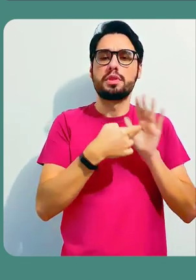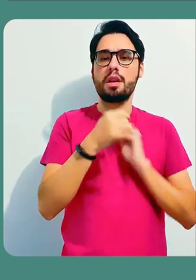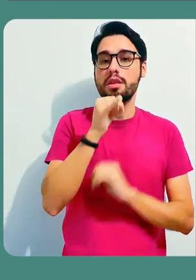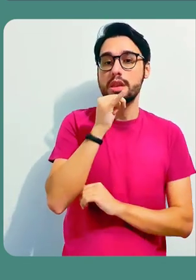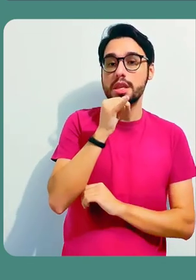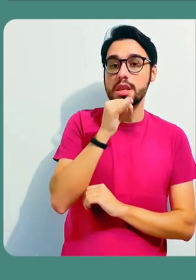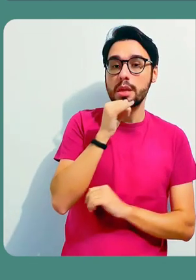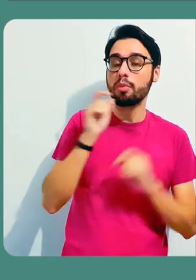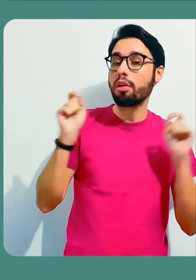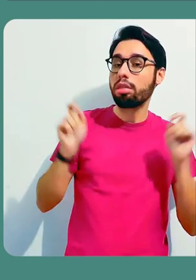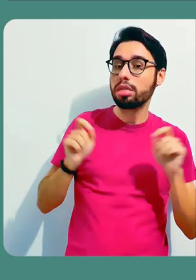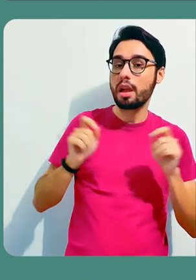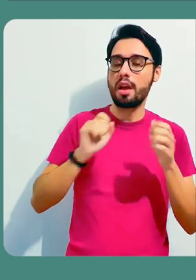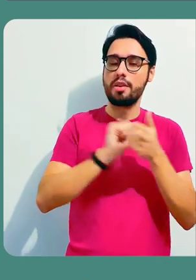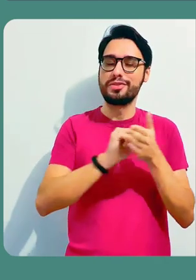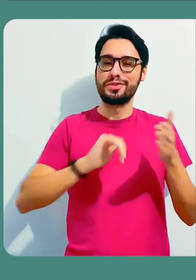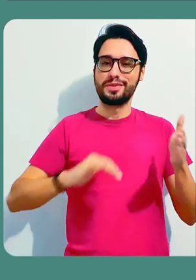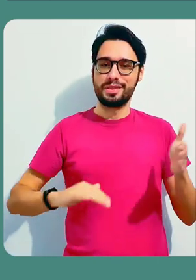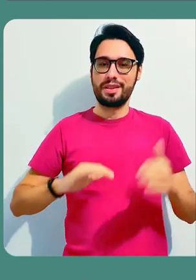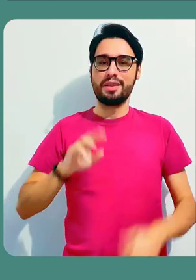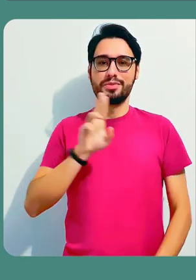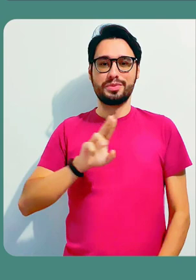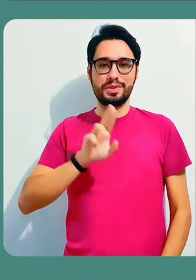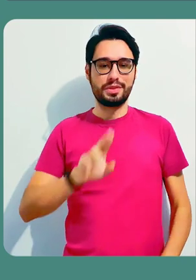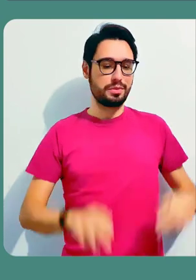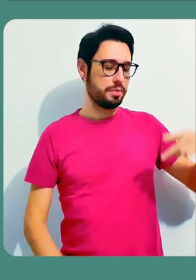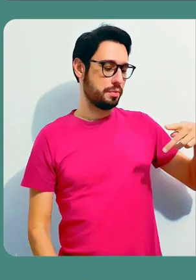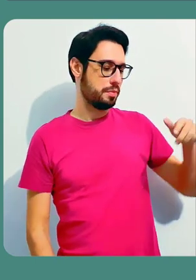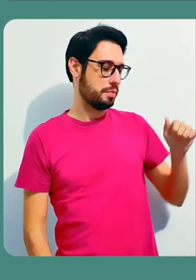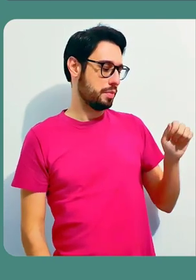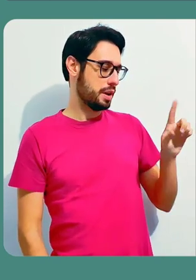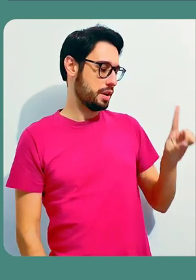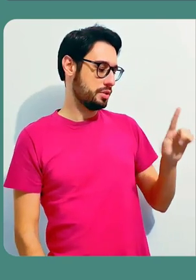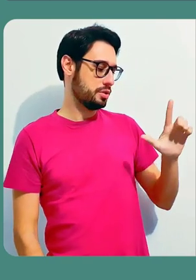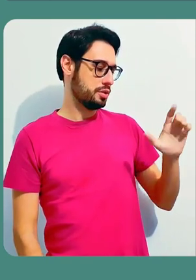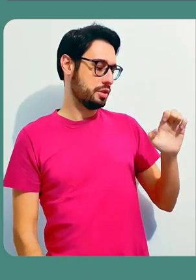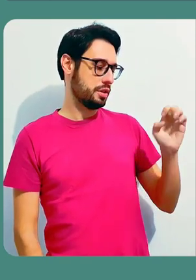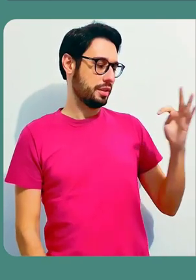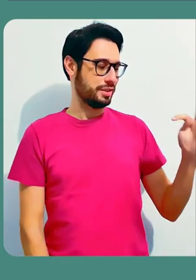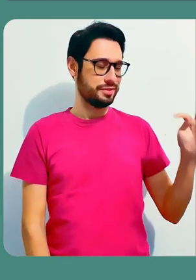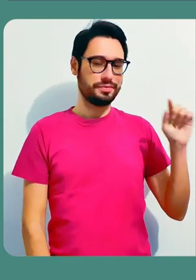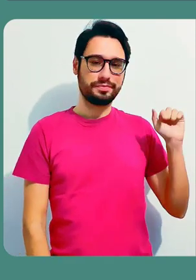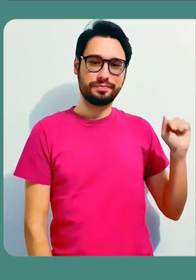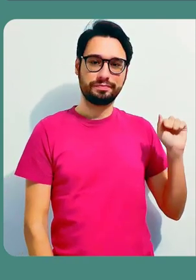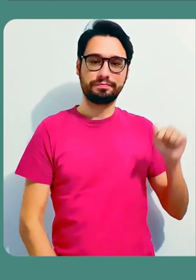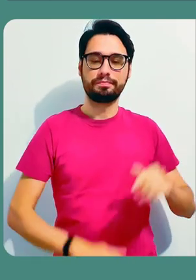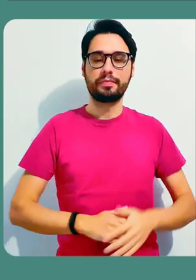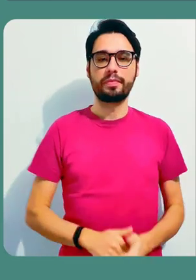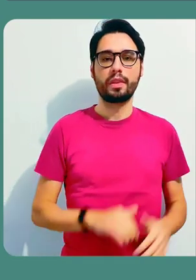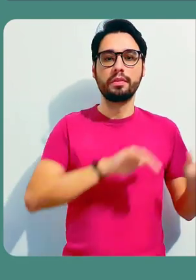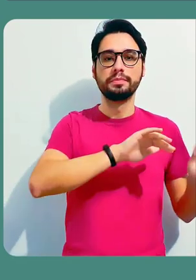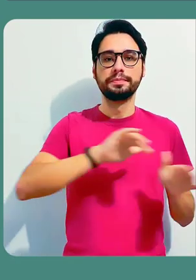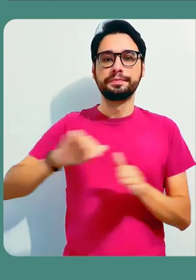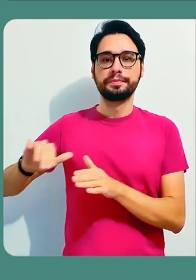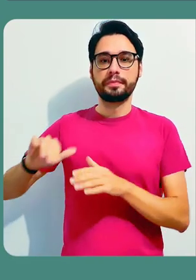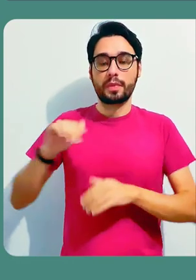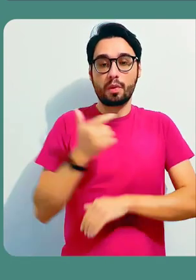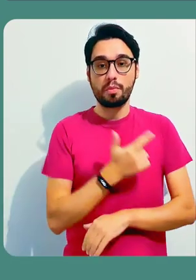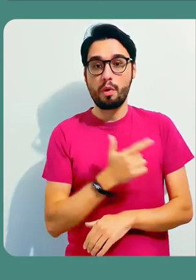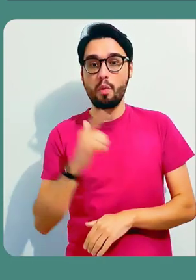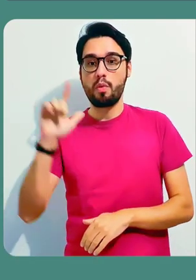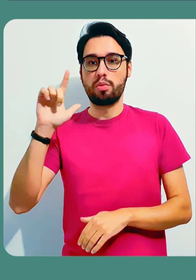estes são só dois exemplos de possibilidades de atividades que podem ser feitas utilizando o Padlet.